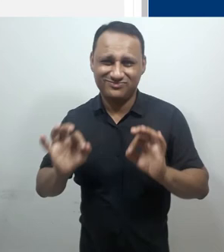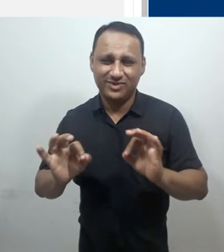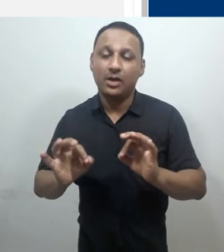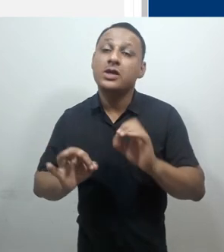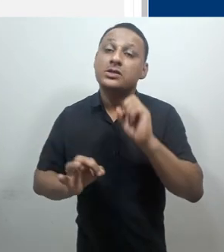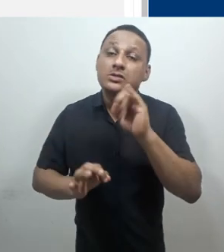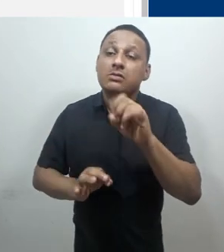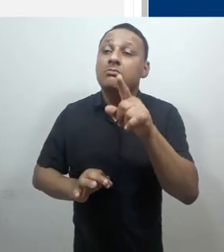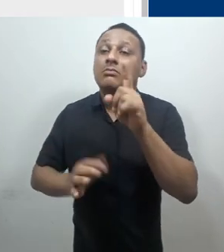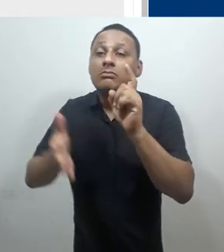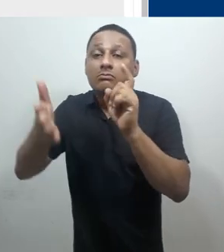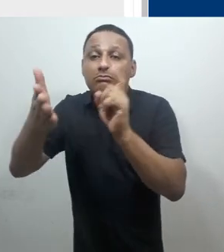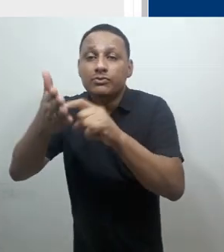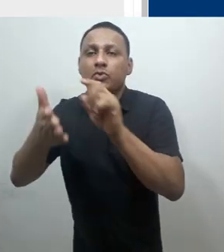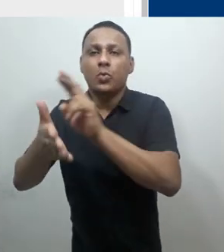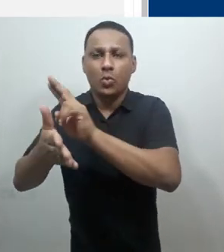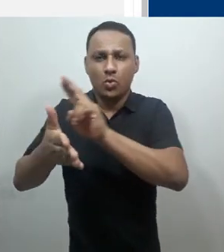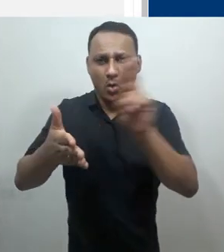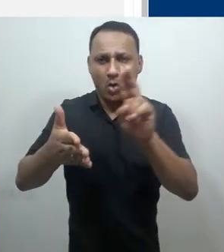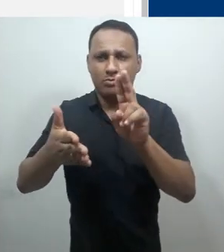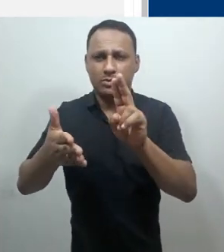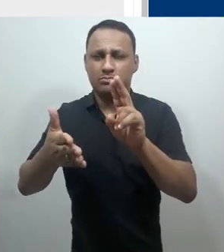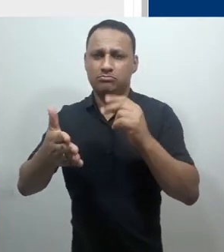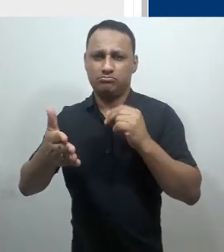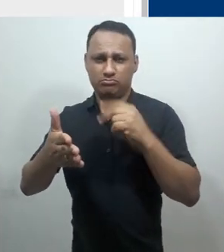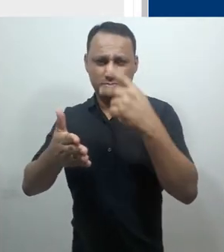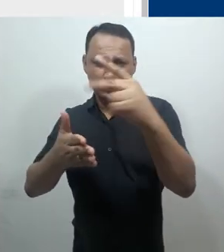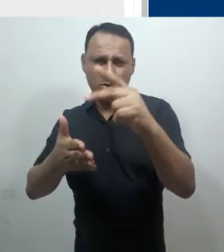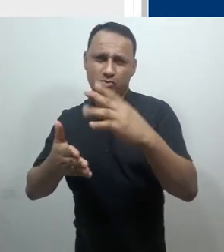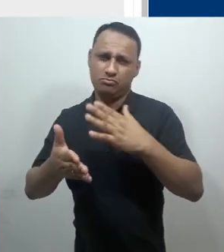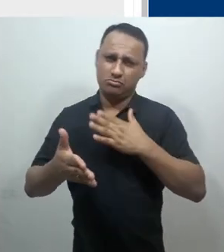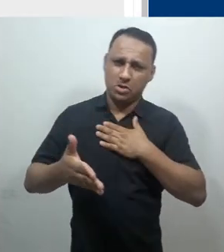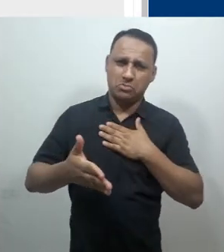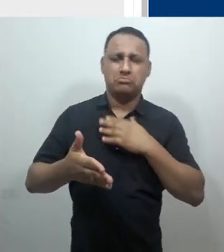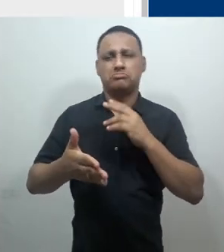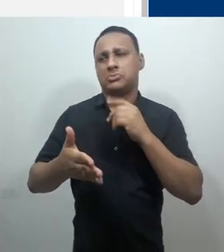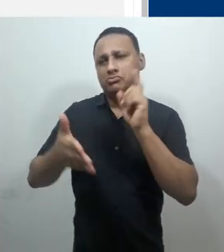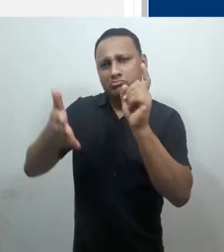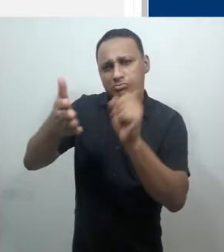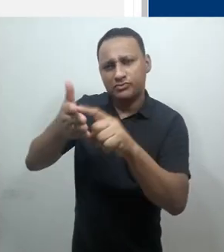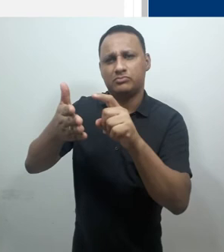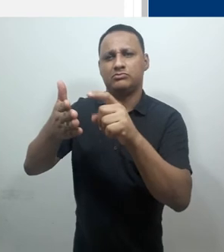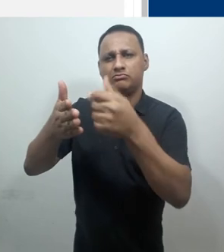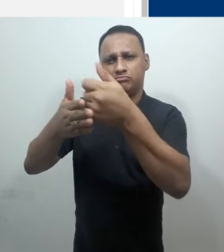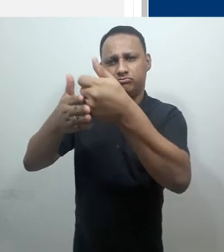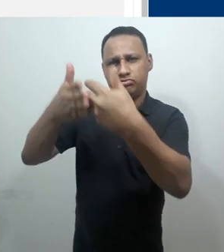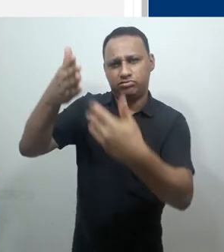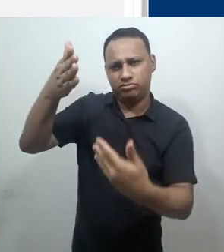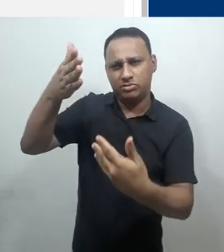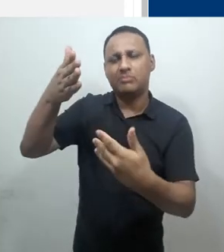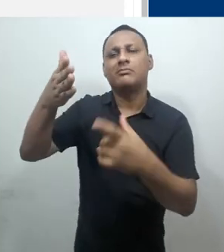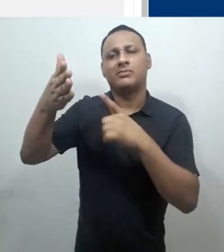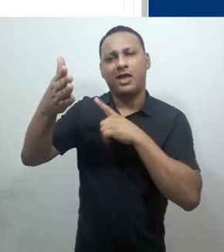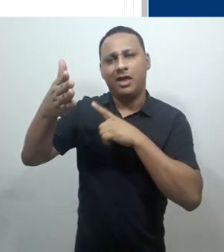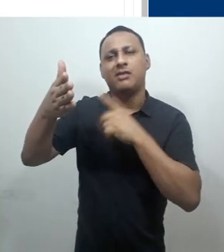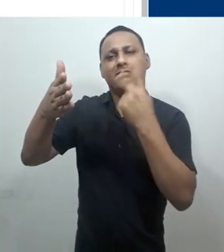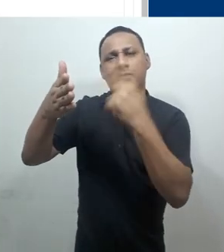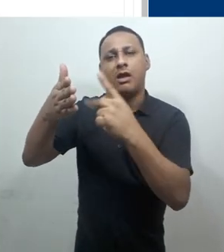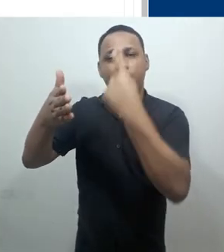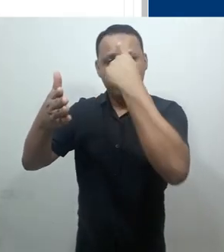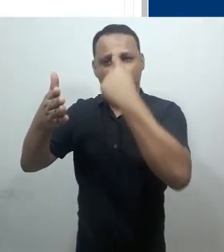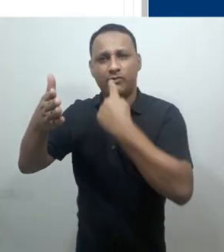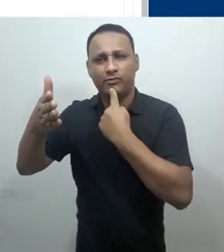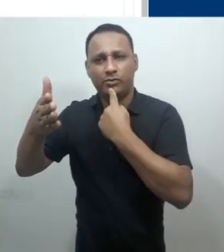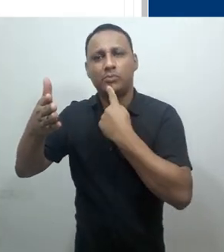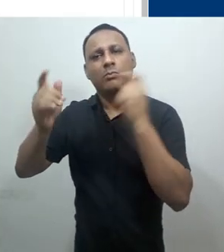aluno Moodle 2. Clicando sobre o nome do usuário, tanto o meu próprio usuário quanto de outros usuários, eu